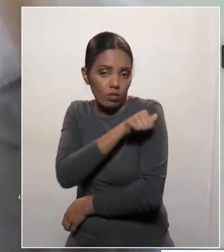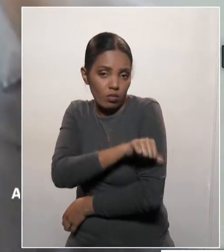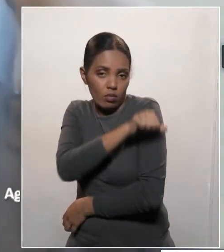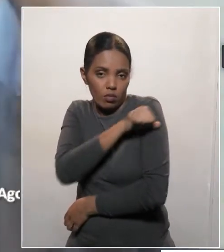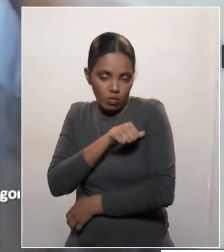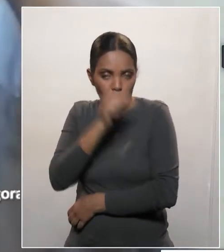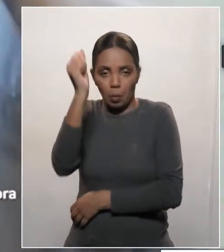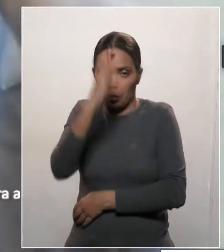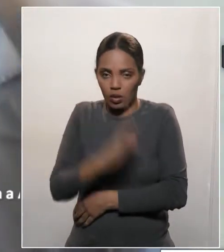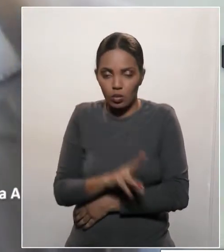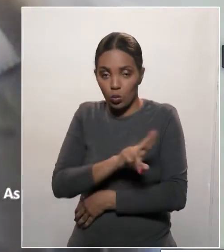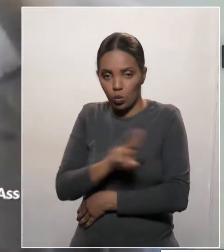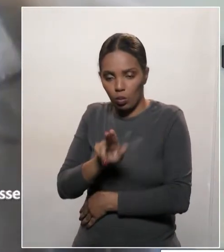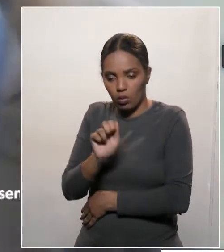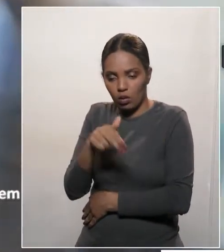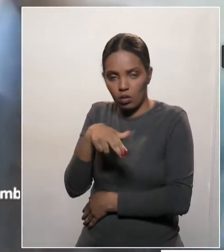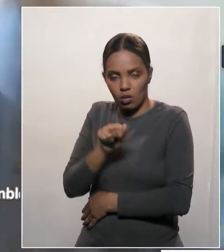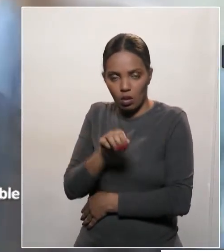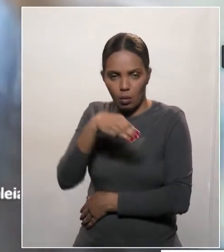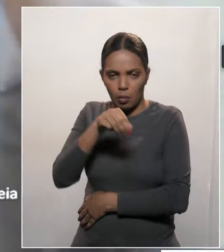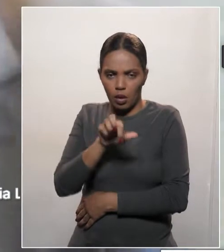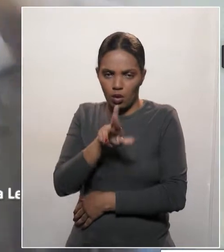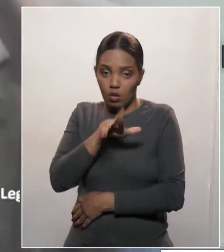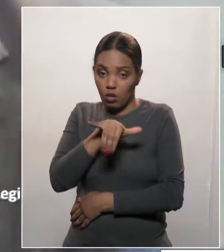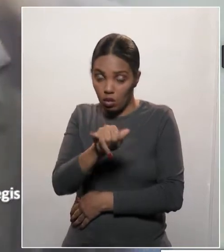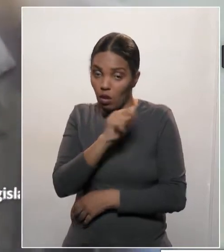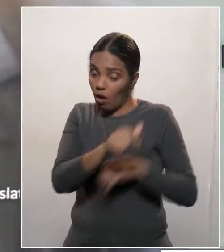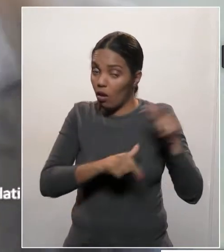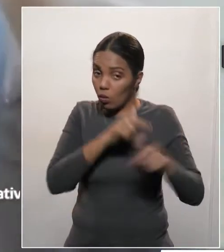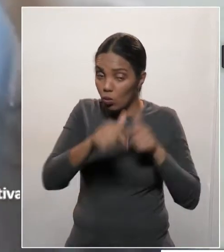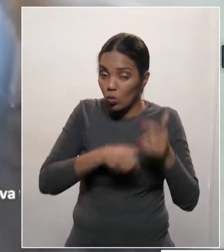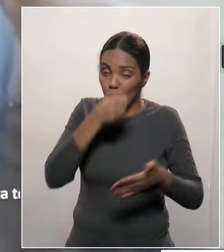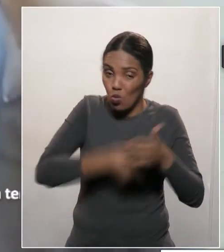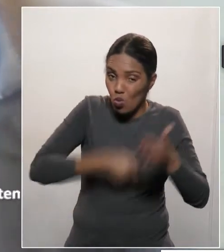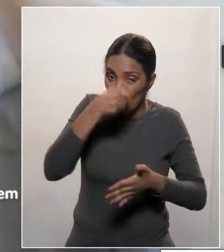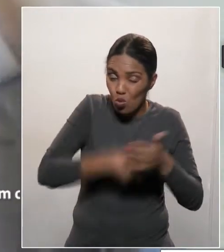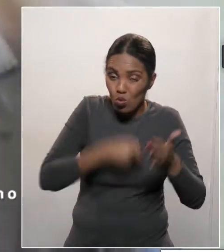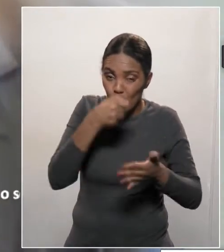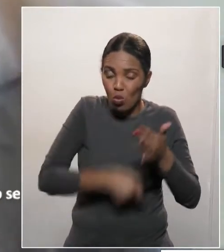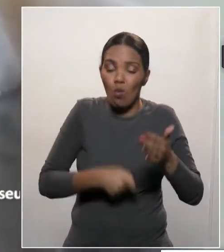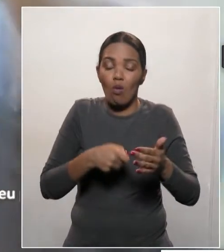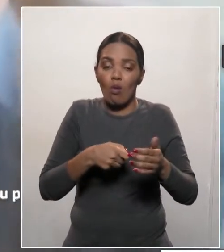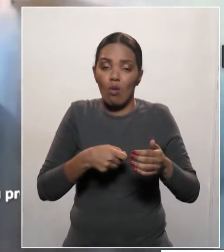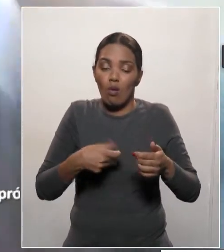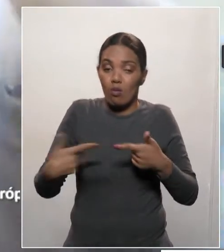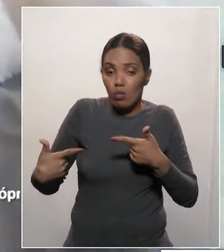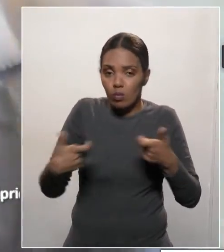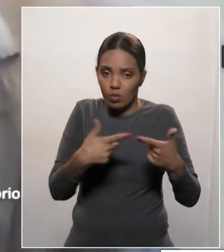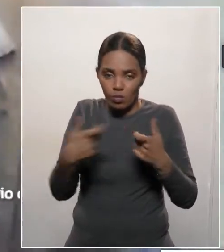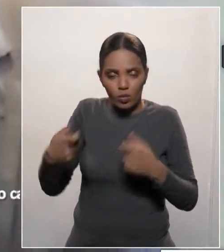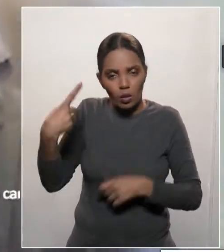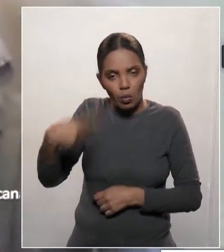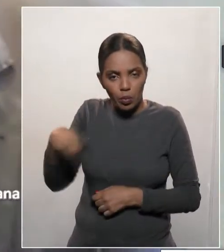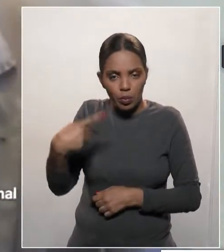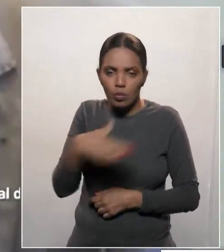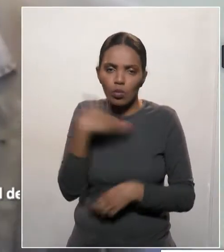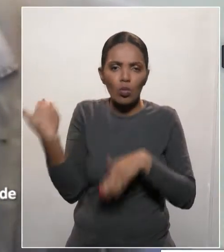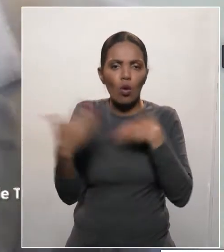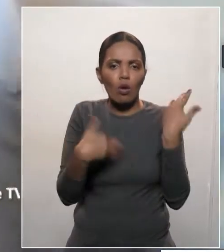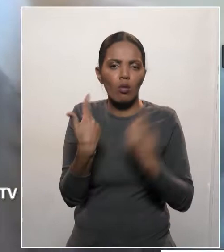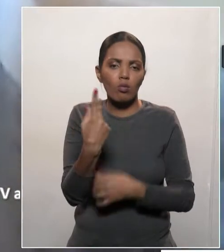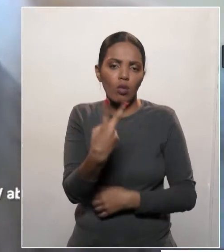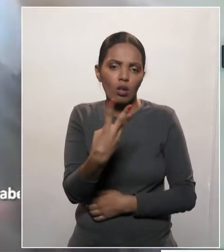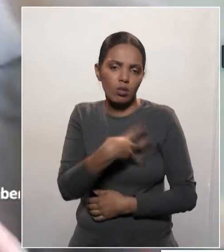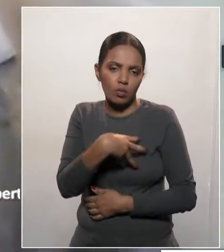Ana Nery. Ela lutou na Guerra do Paraguai, perdeu três filhos nessa guerra e é considerada a primeira enfermeira do